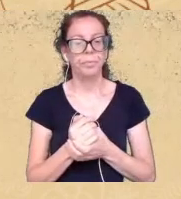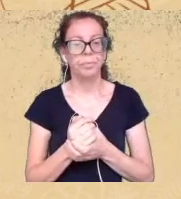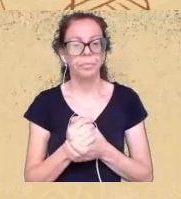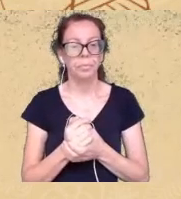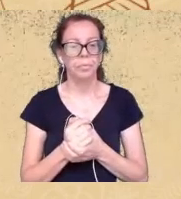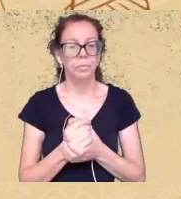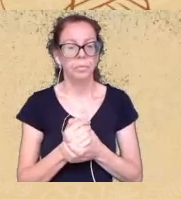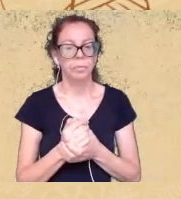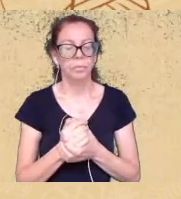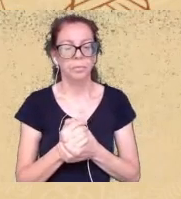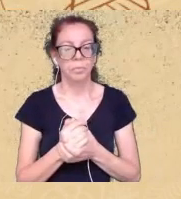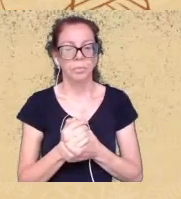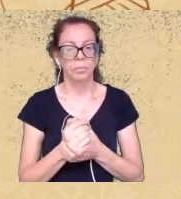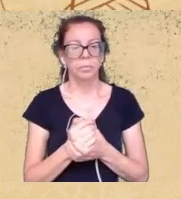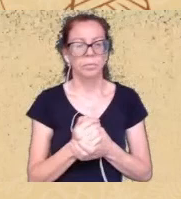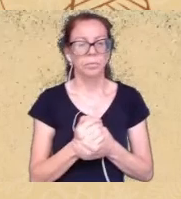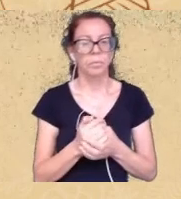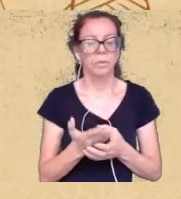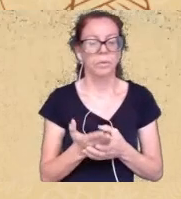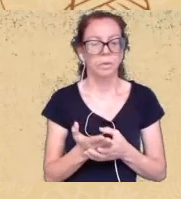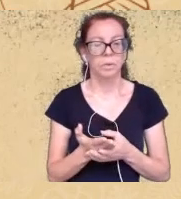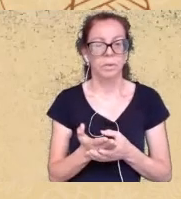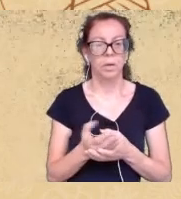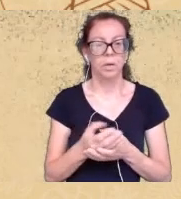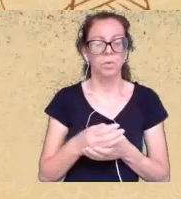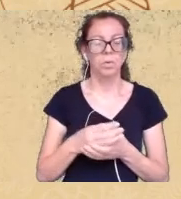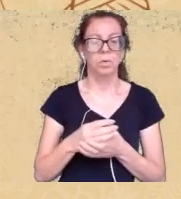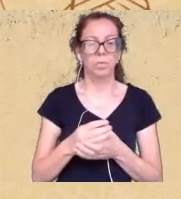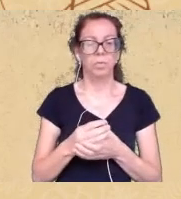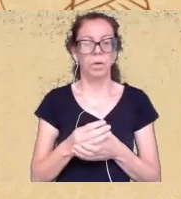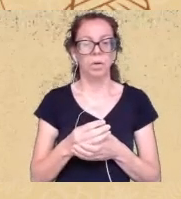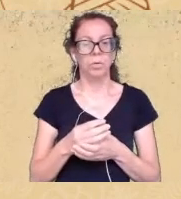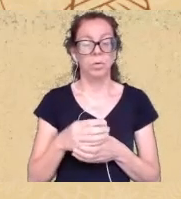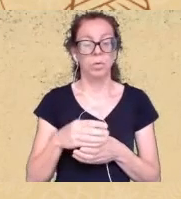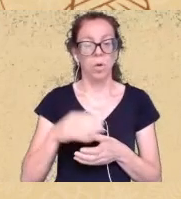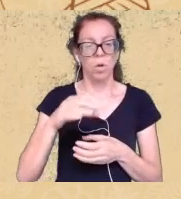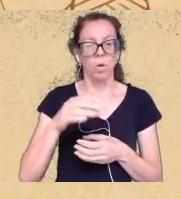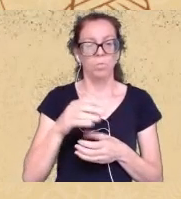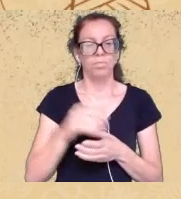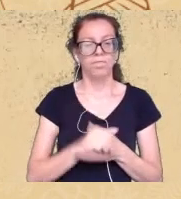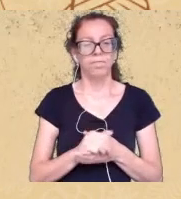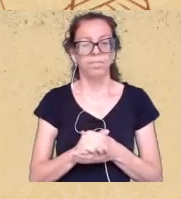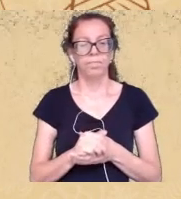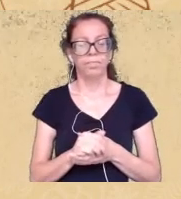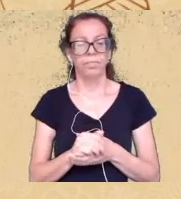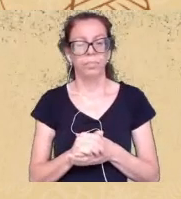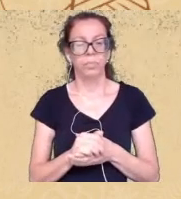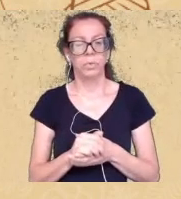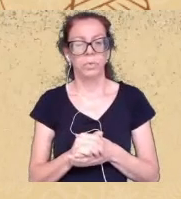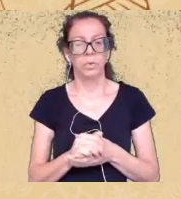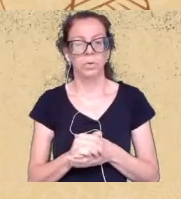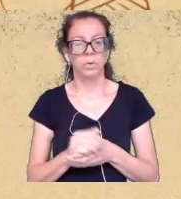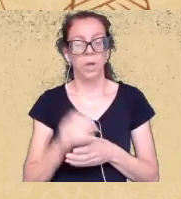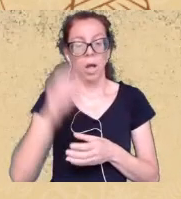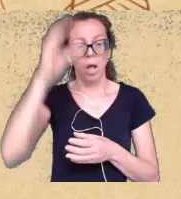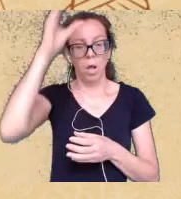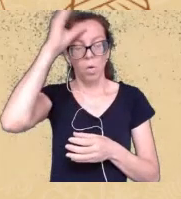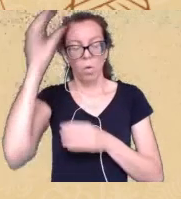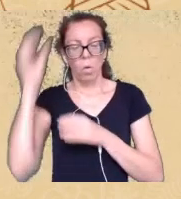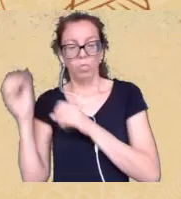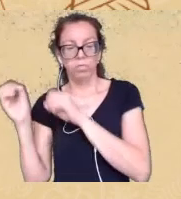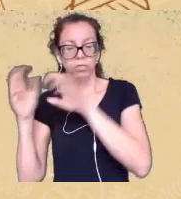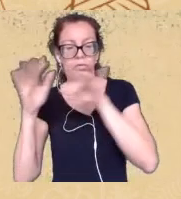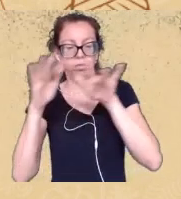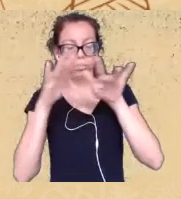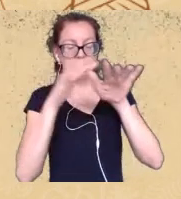invasão cristã nos nossos territórios e essa invasão tem sido muito acompanhada do etnocídio então